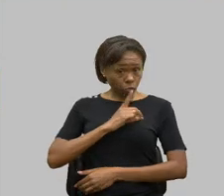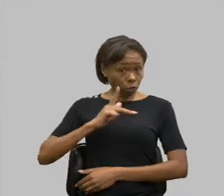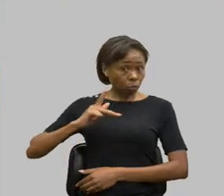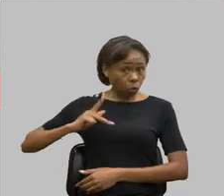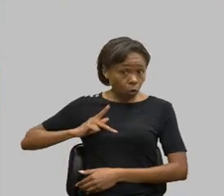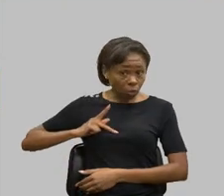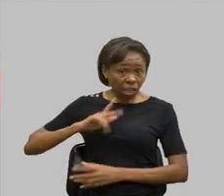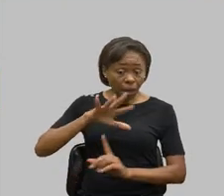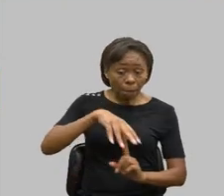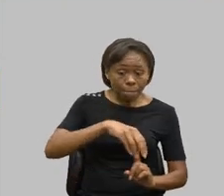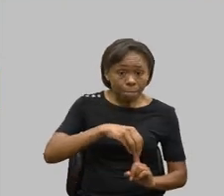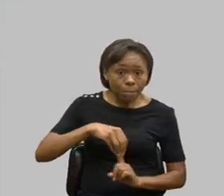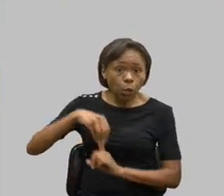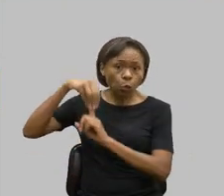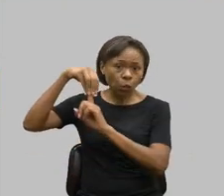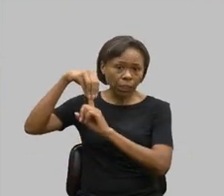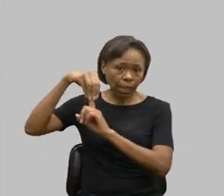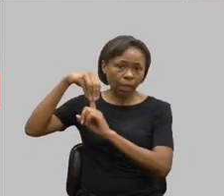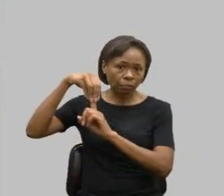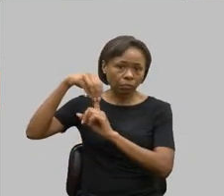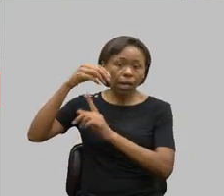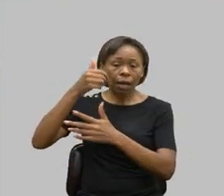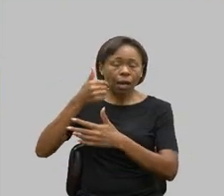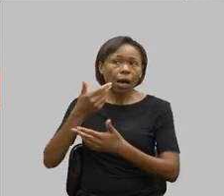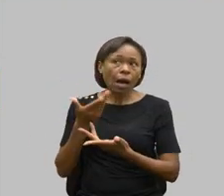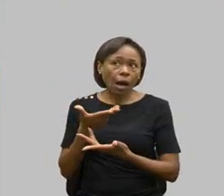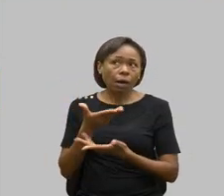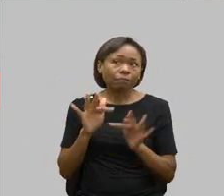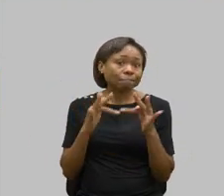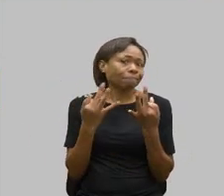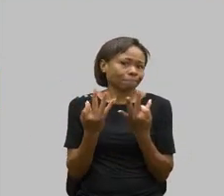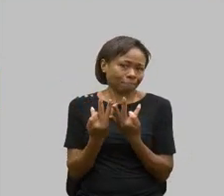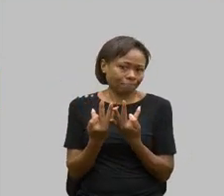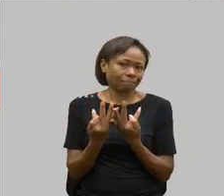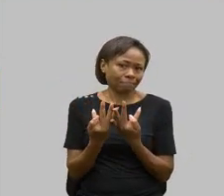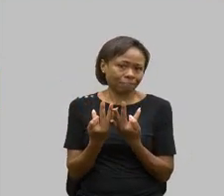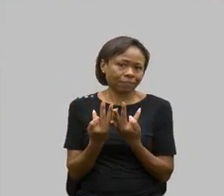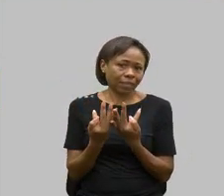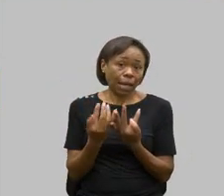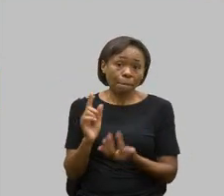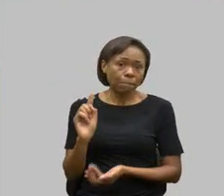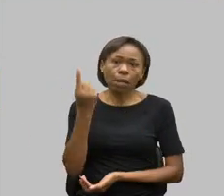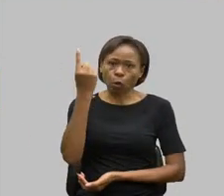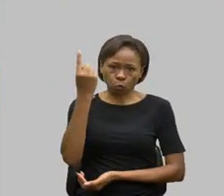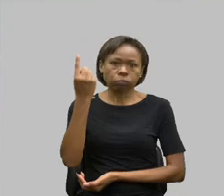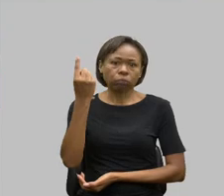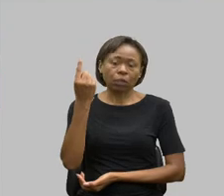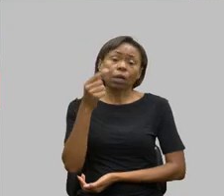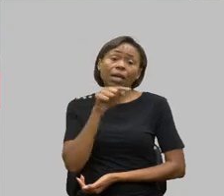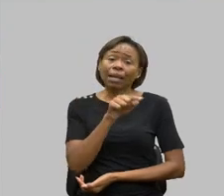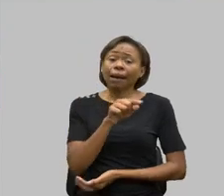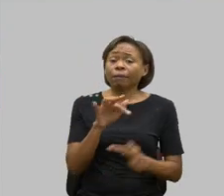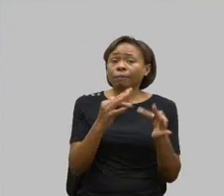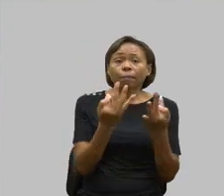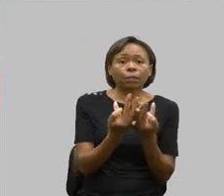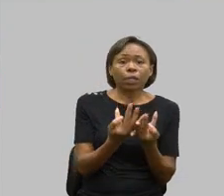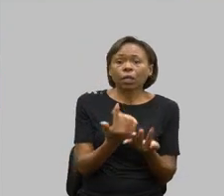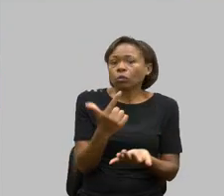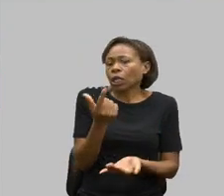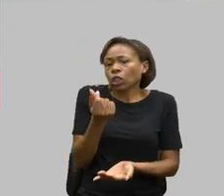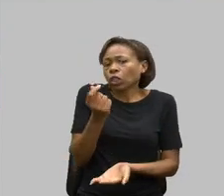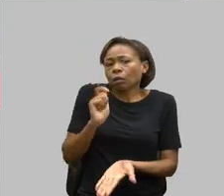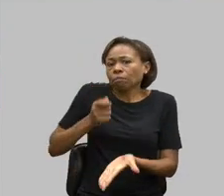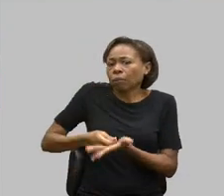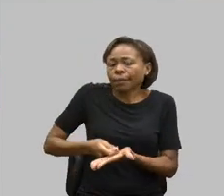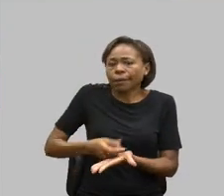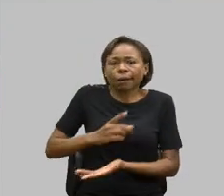as famílias que a ela recorram, que não têm condições de pagar o advogado, não têm condições de ter acesso